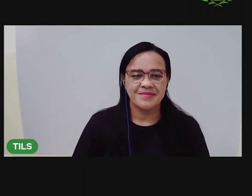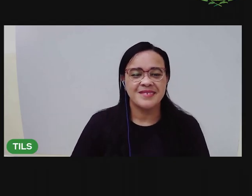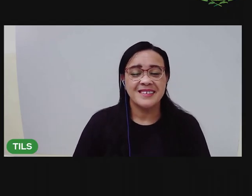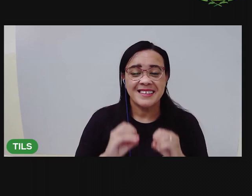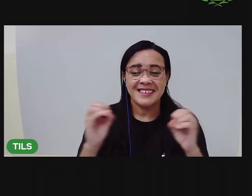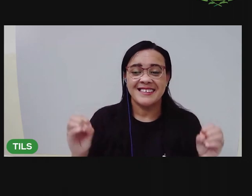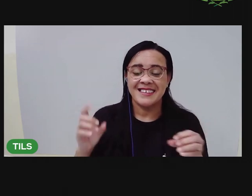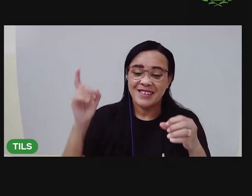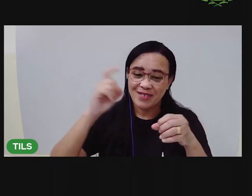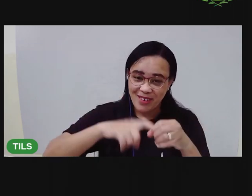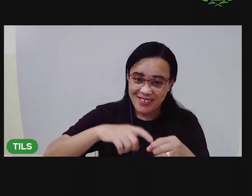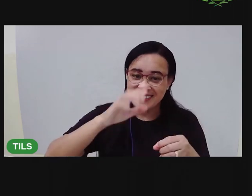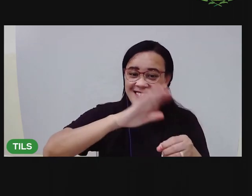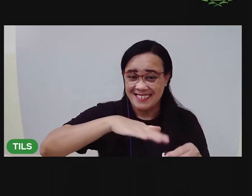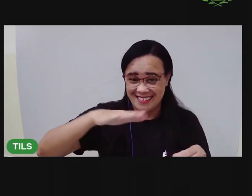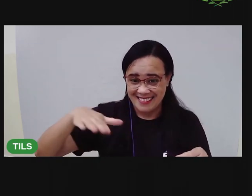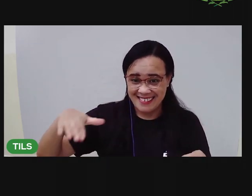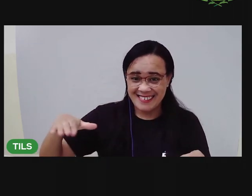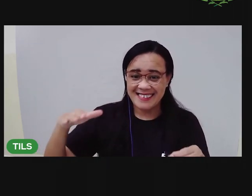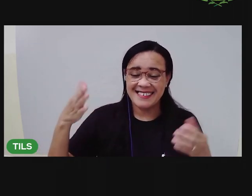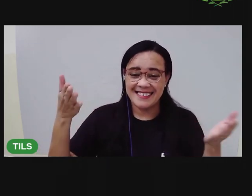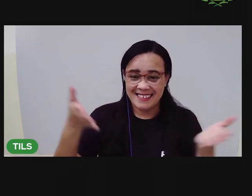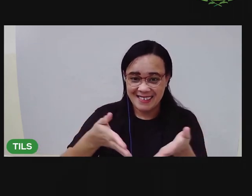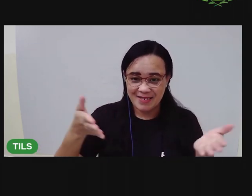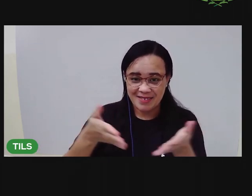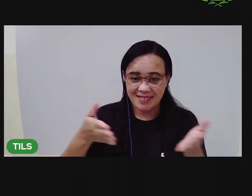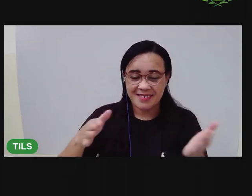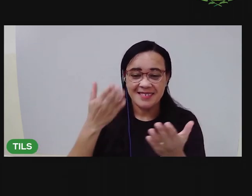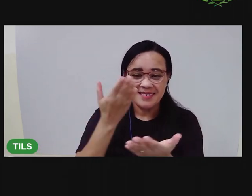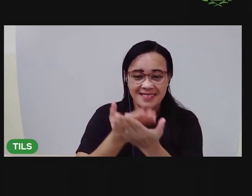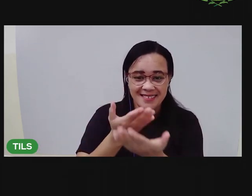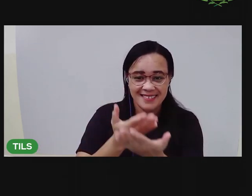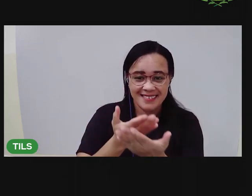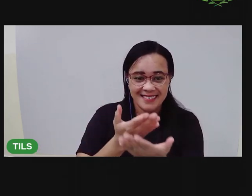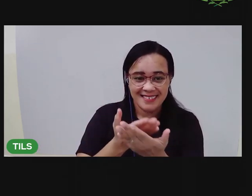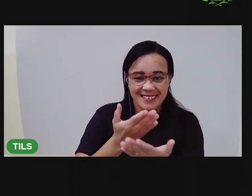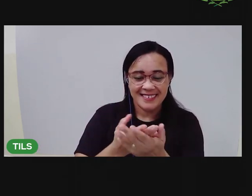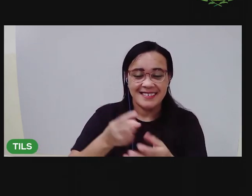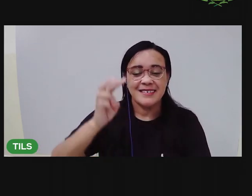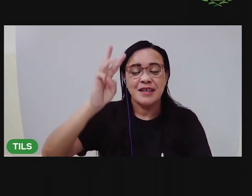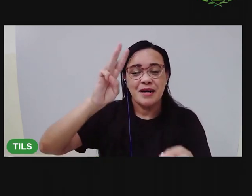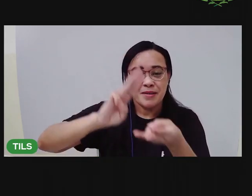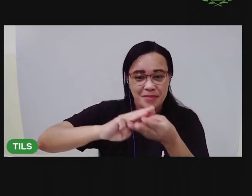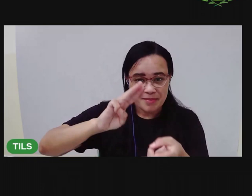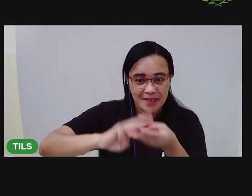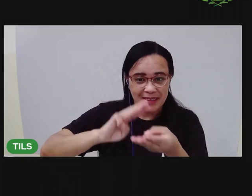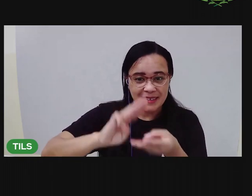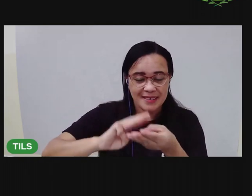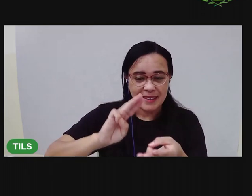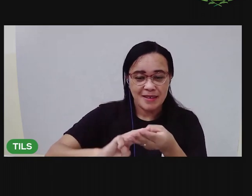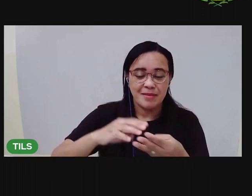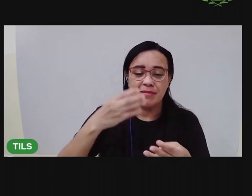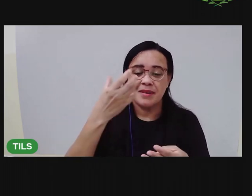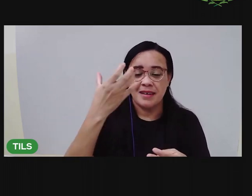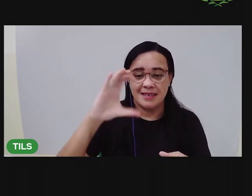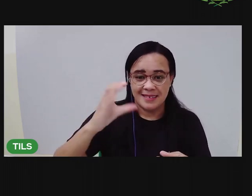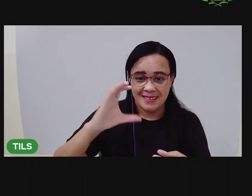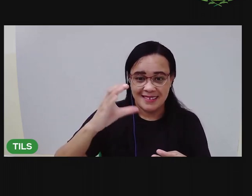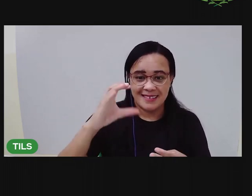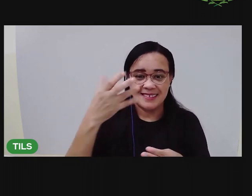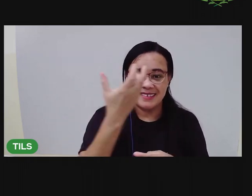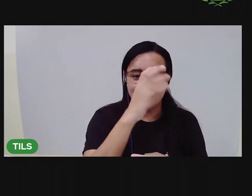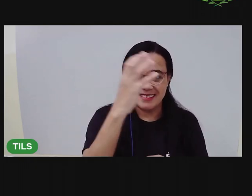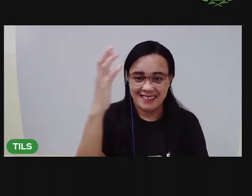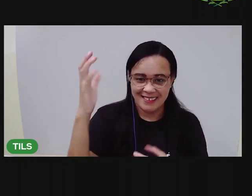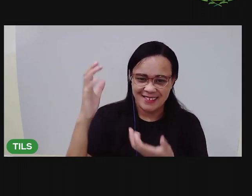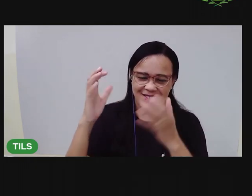Voltamos, crianças! Agora com a nossa aula de Matemática e Ciências da Natureza. Já